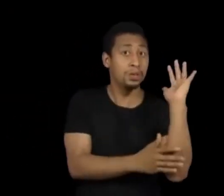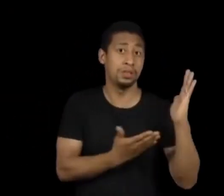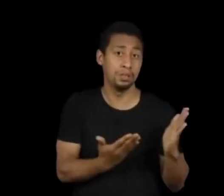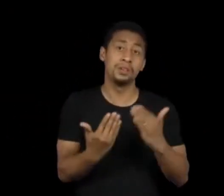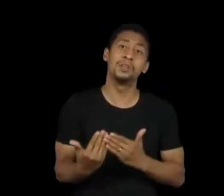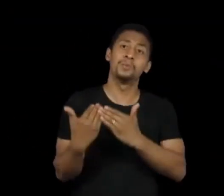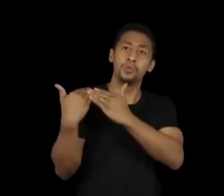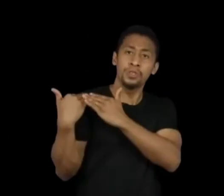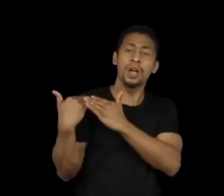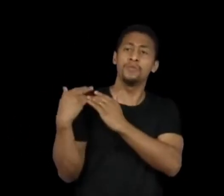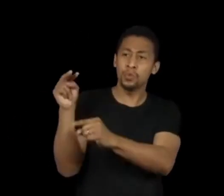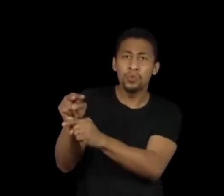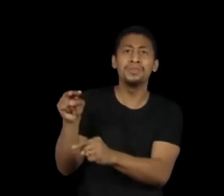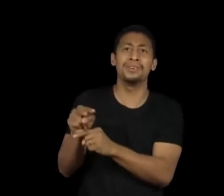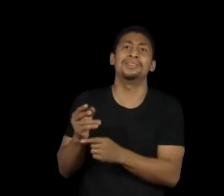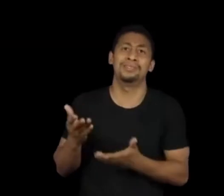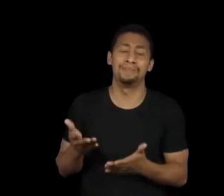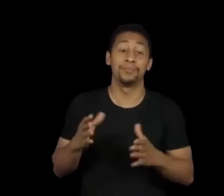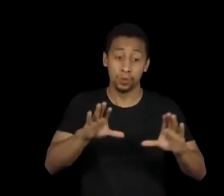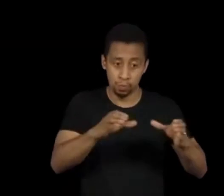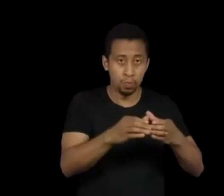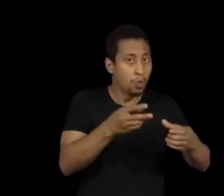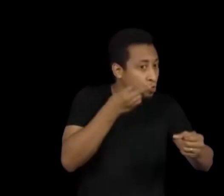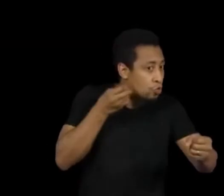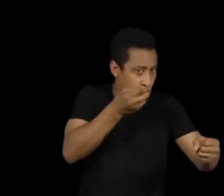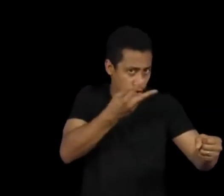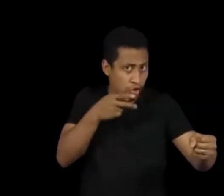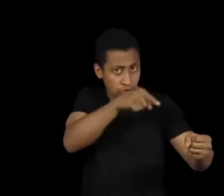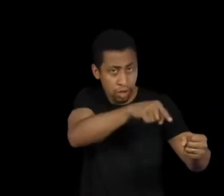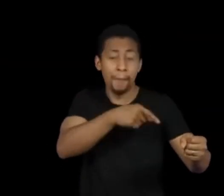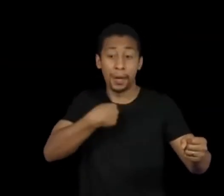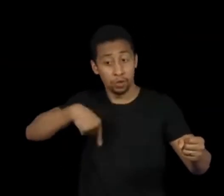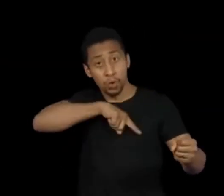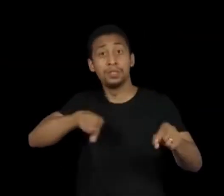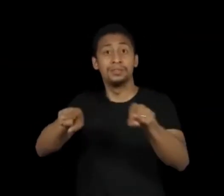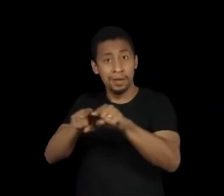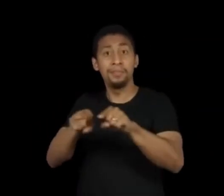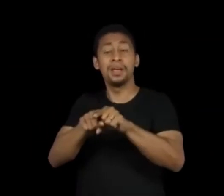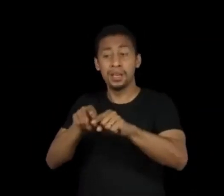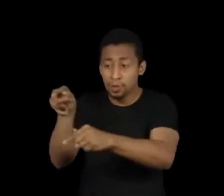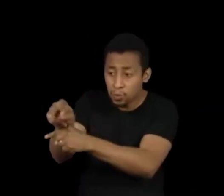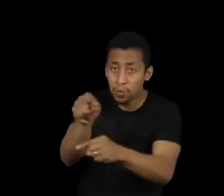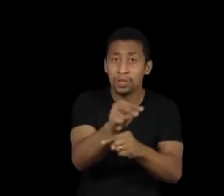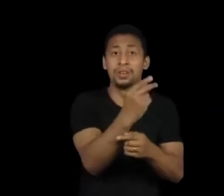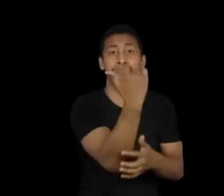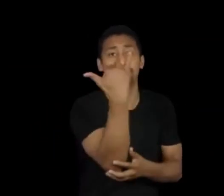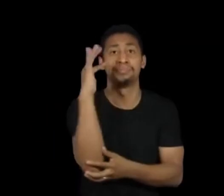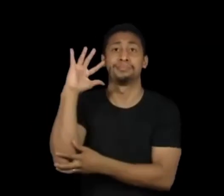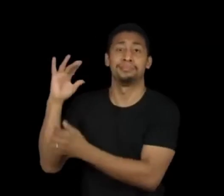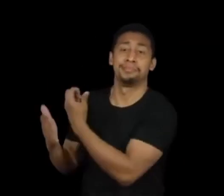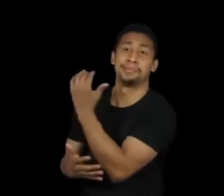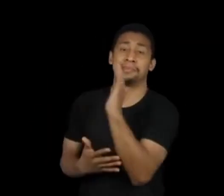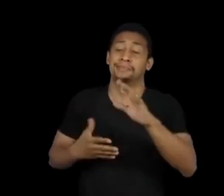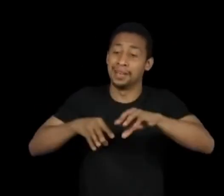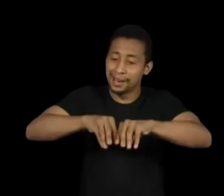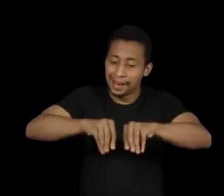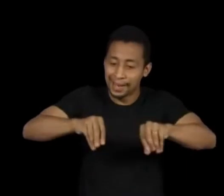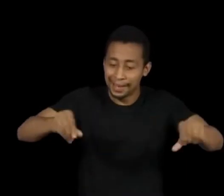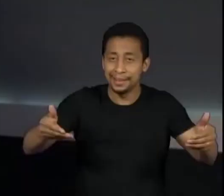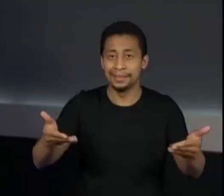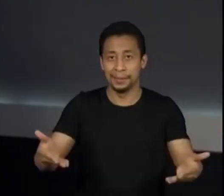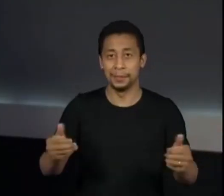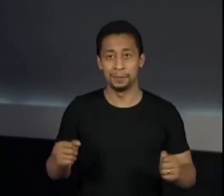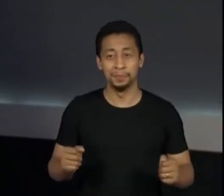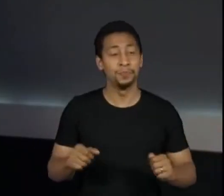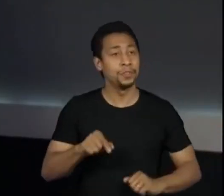só dos povos indígenas, dos povos originários, preservar esse corpo que é a nossa mãe terra. Como é que você vê